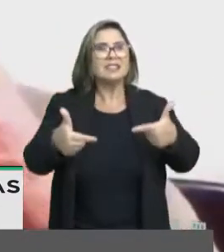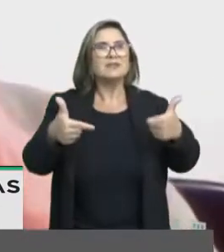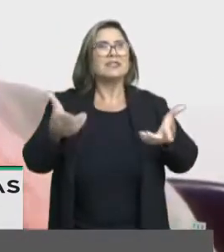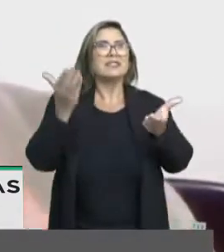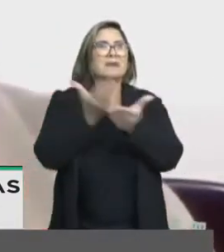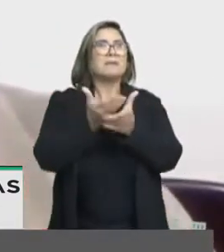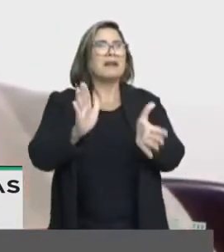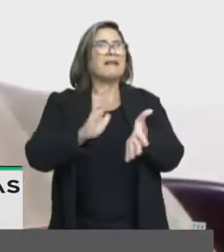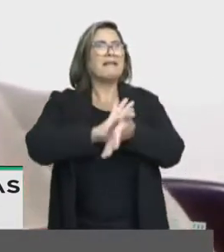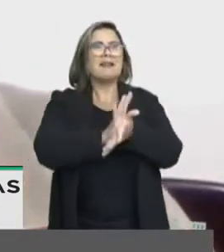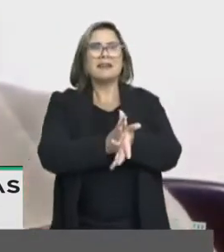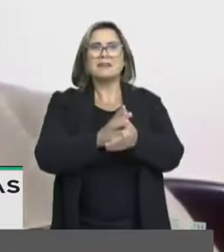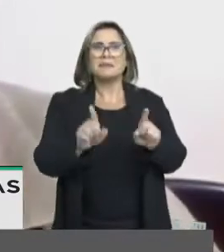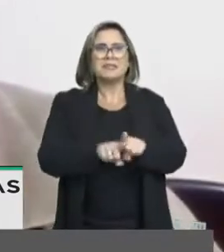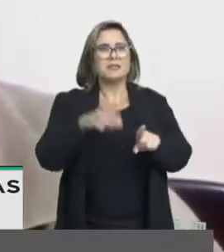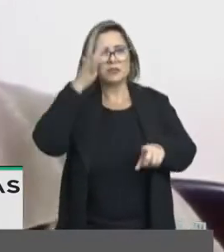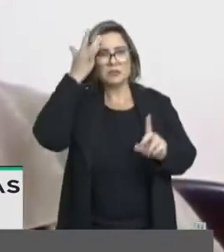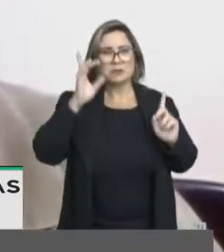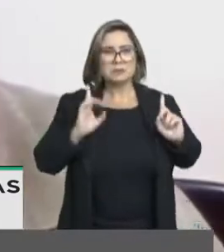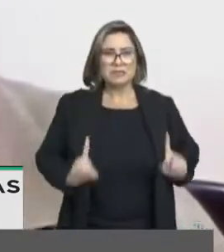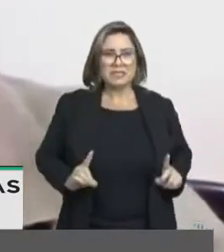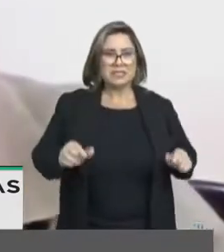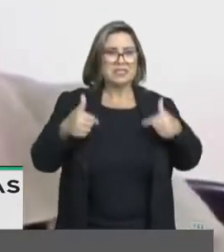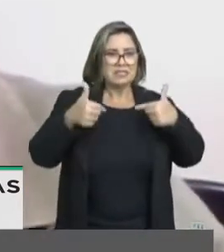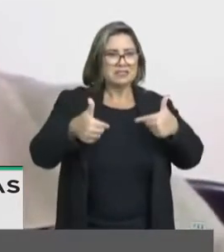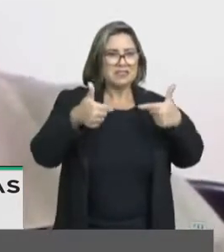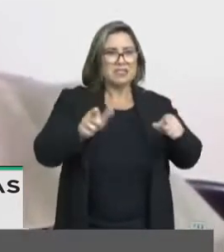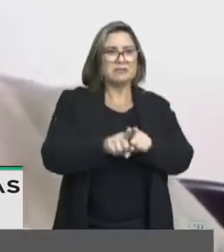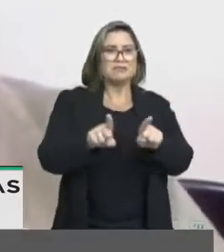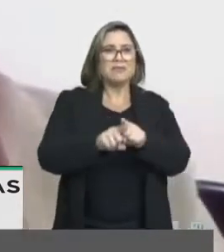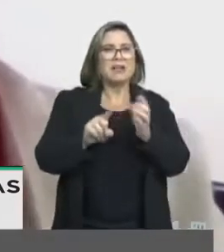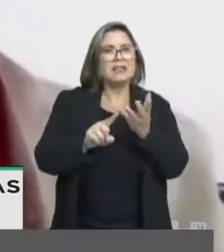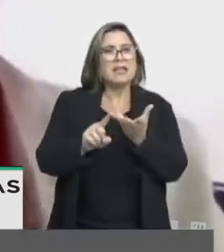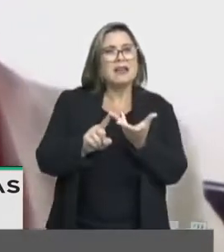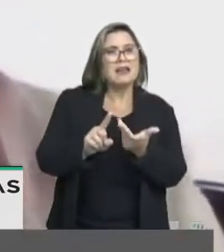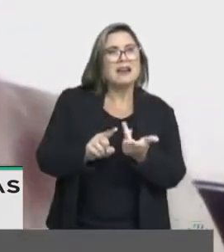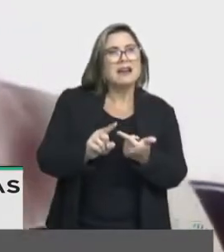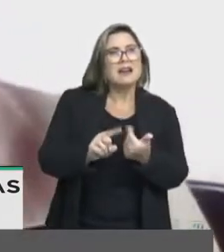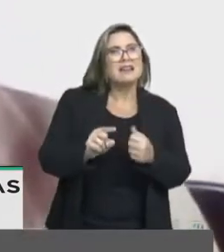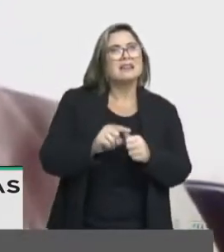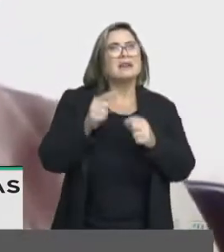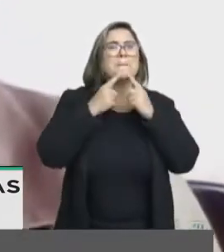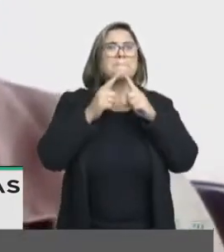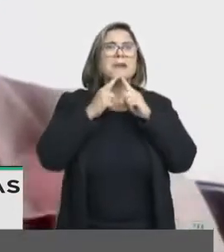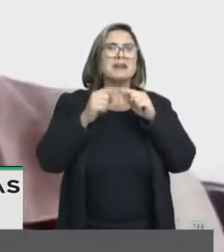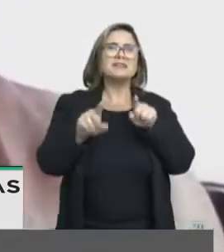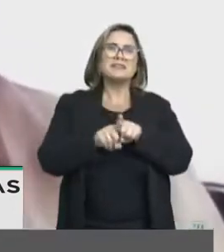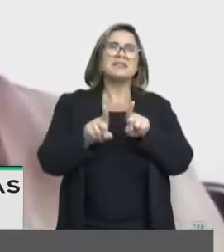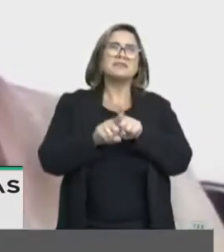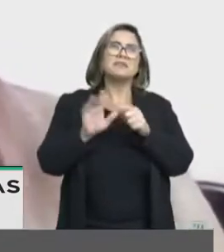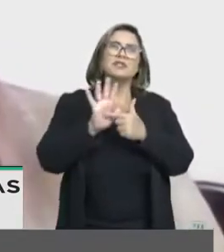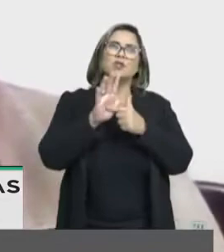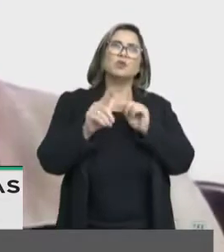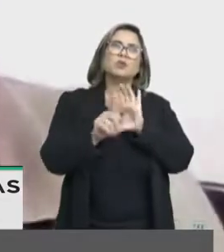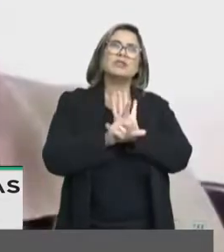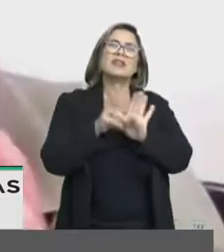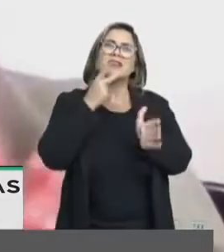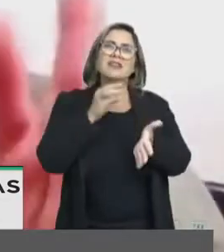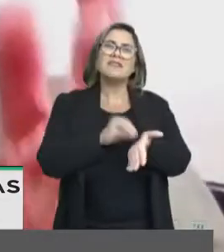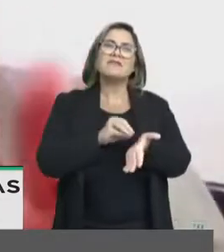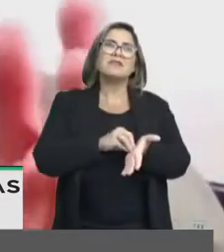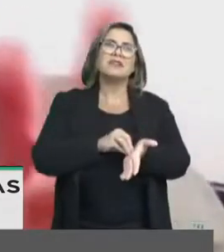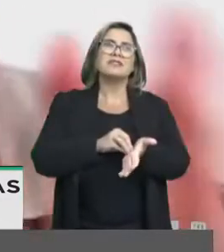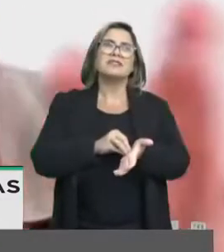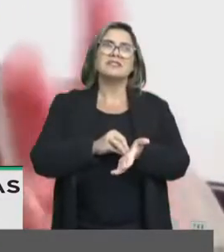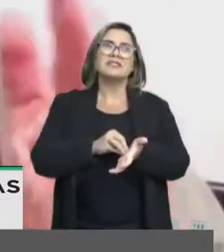a avaliação biopsicosocial e todos os elementos que são passíveis de regulamentação, que estão pendentes, mas